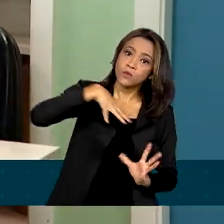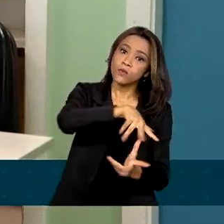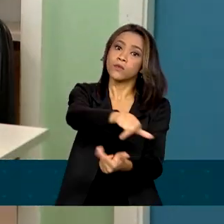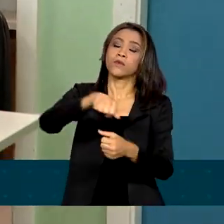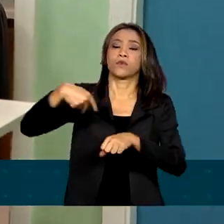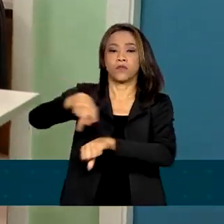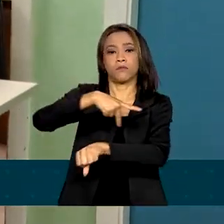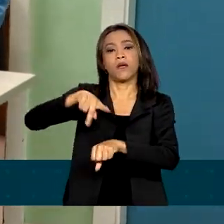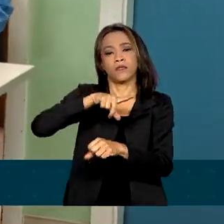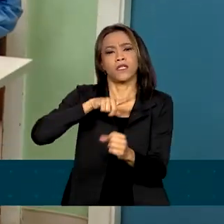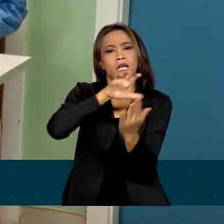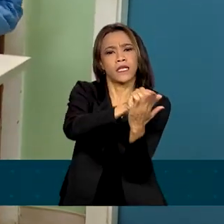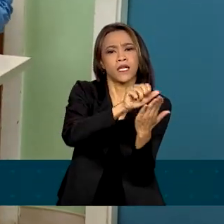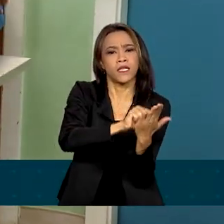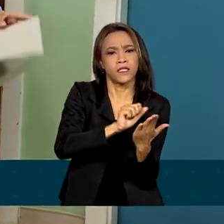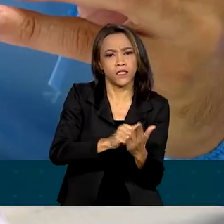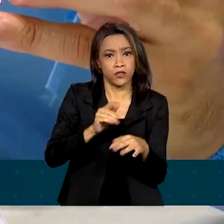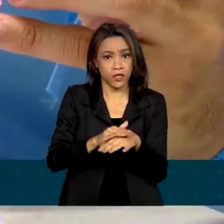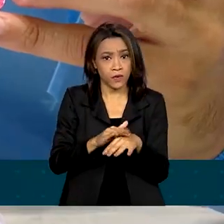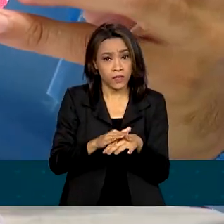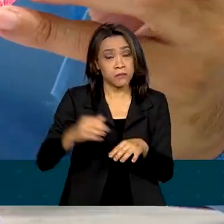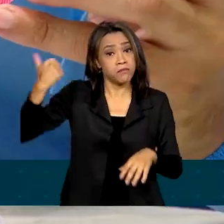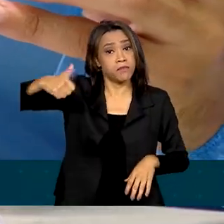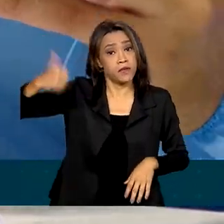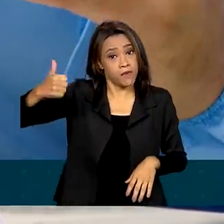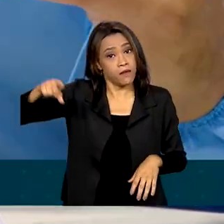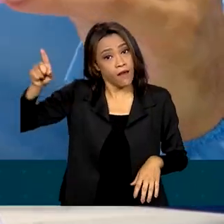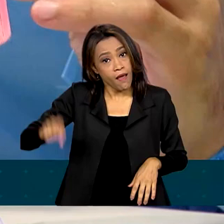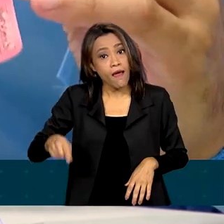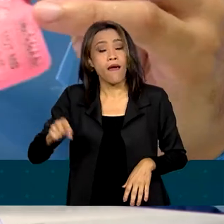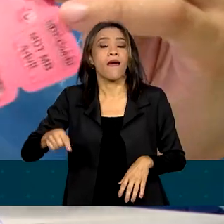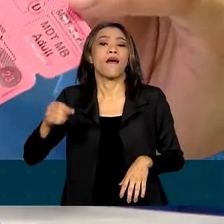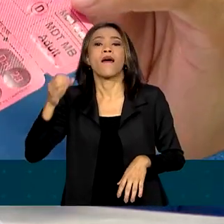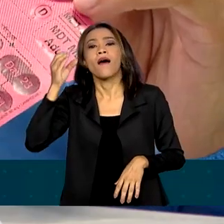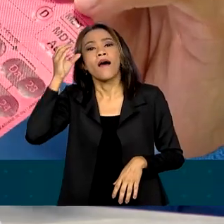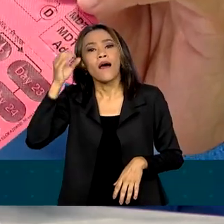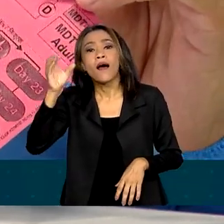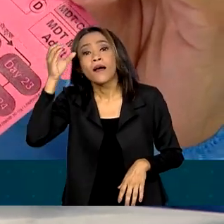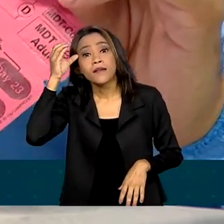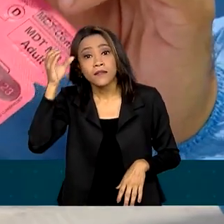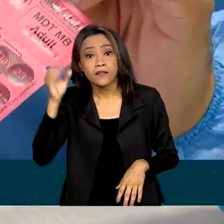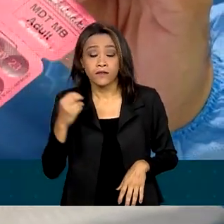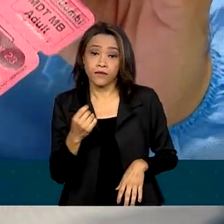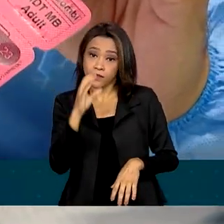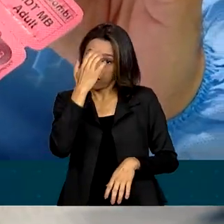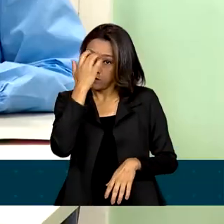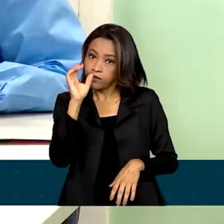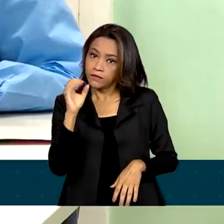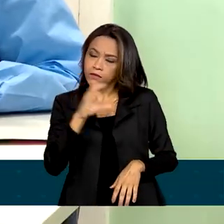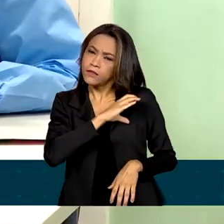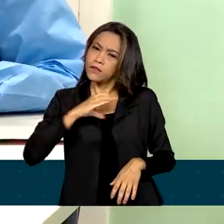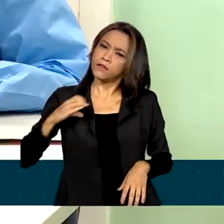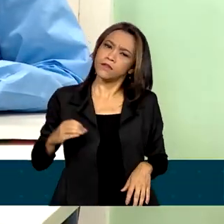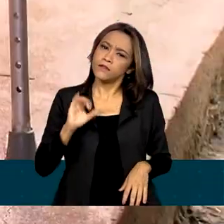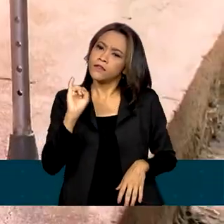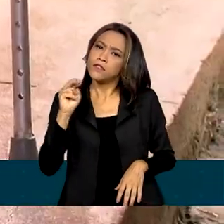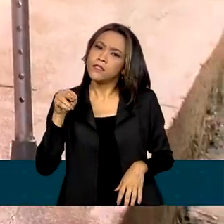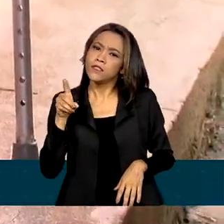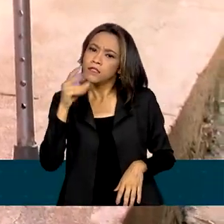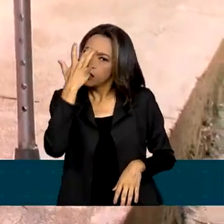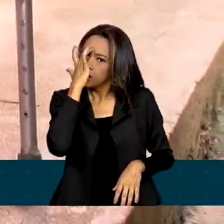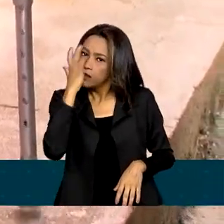registram novos casos, atrás apenas da Índia, que possui população bem maior. Há dois tipos de ranceníase,